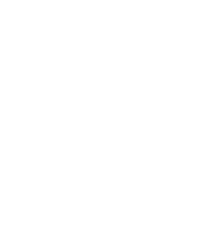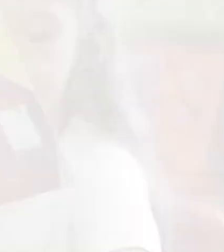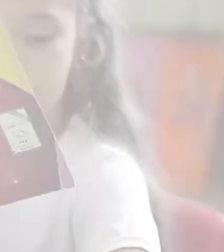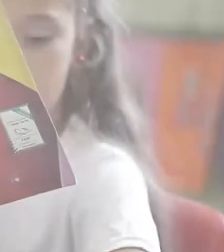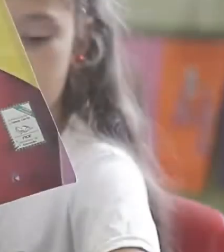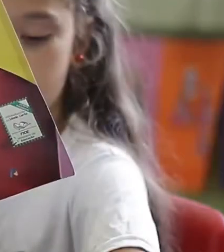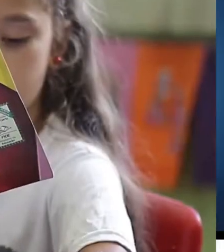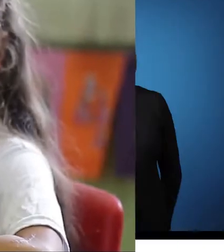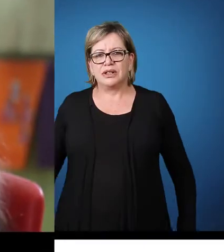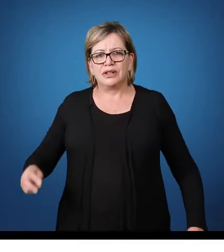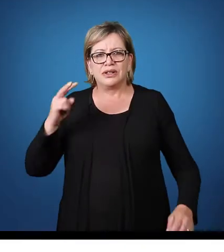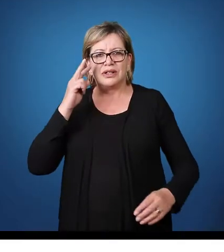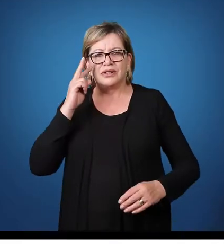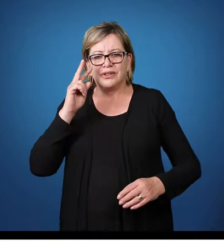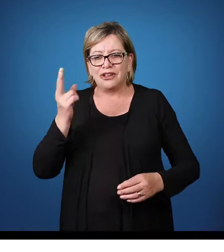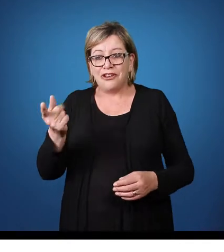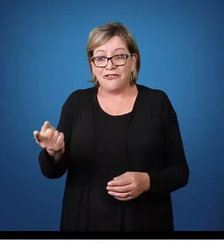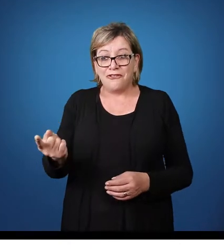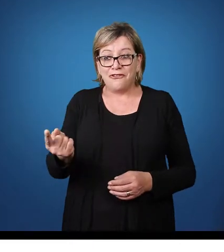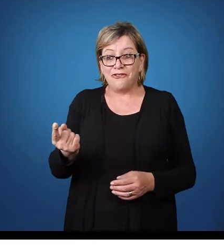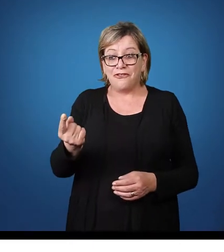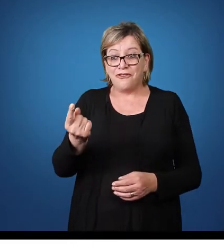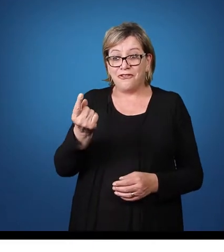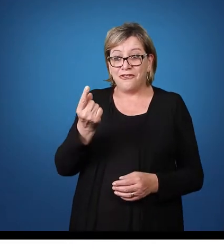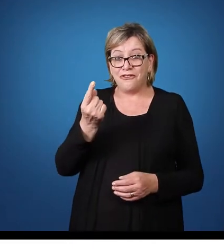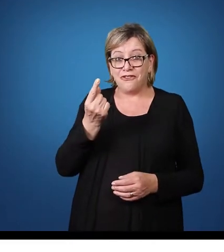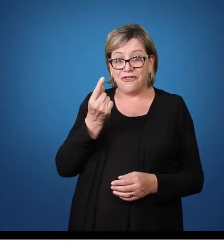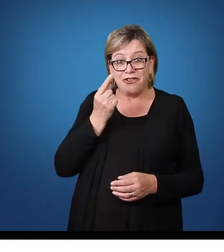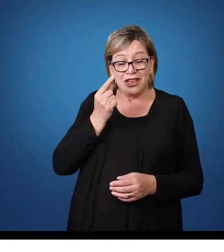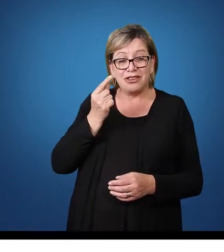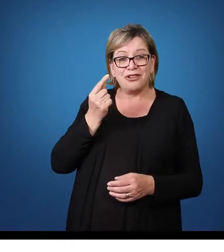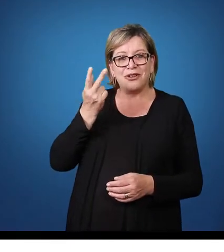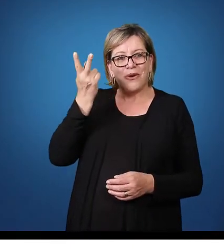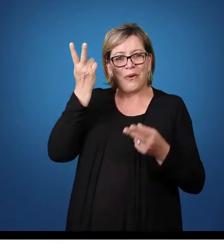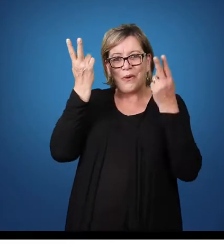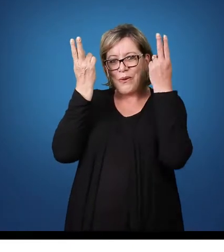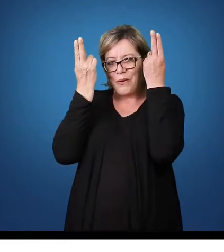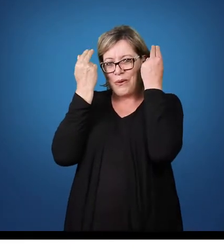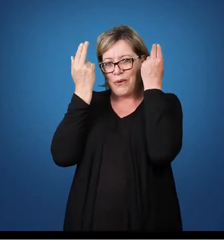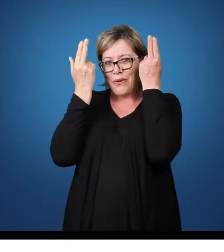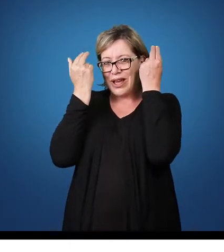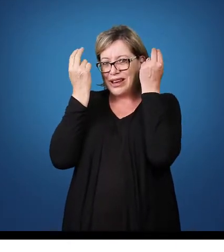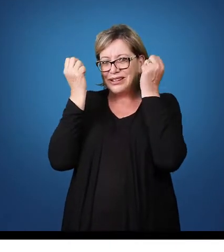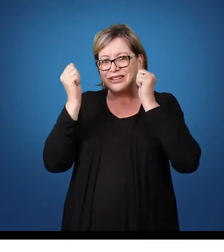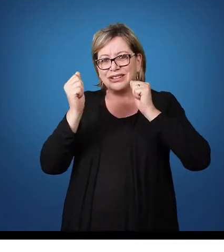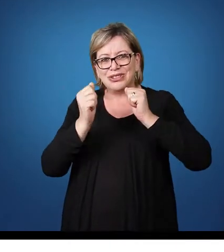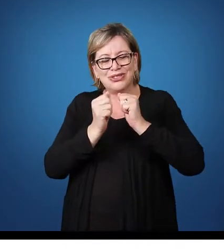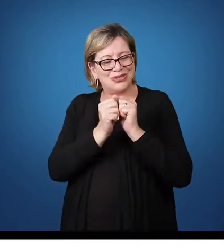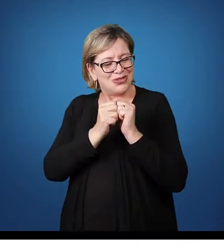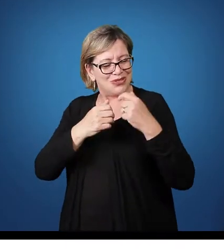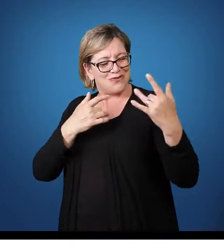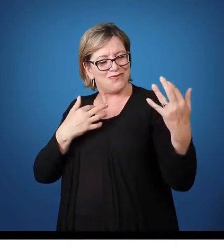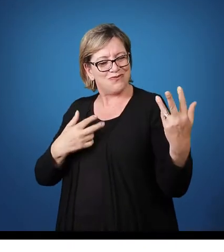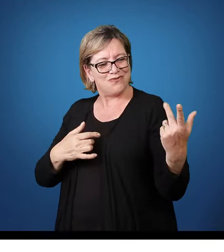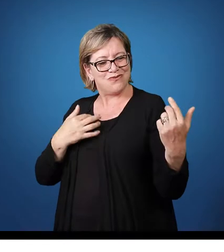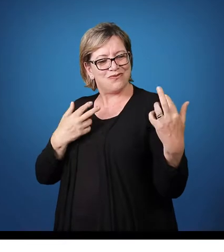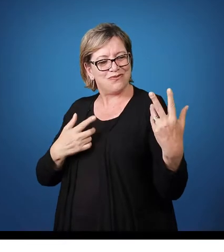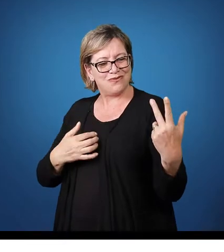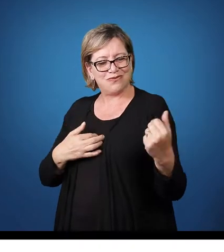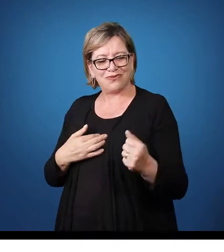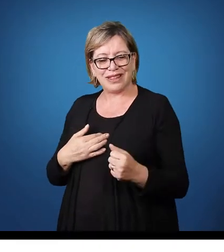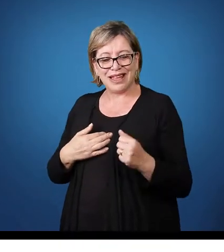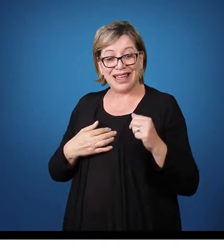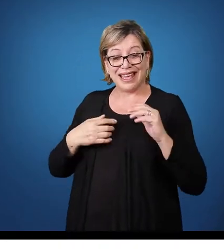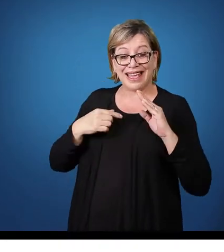Venha o coelho com seu violão O